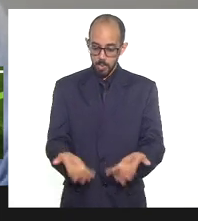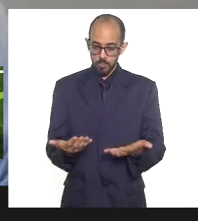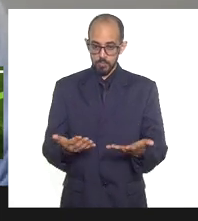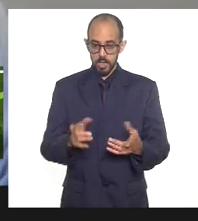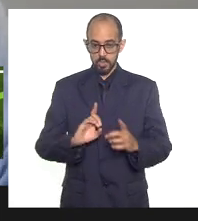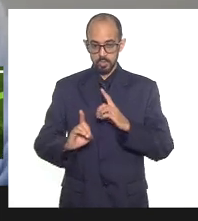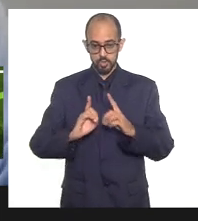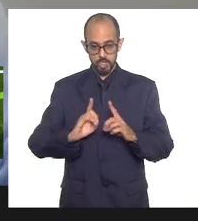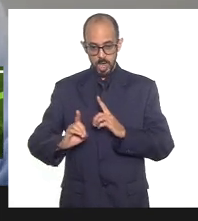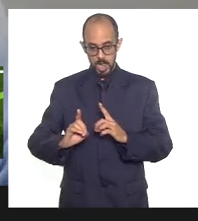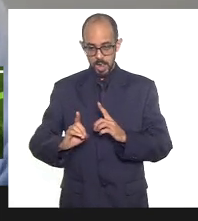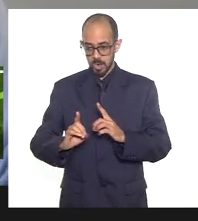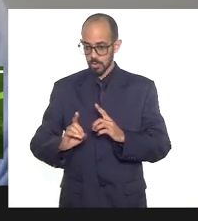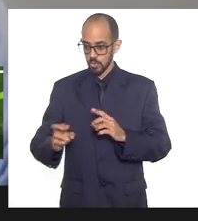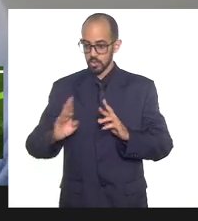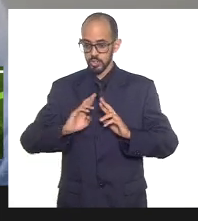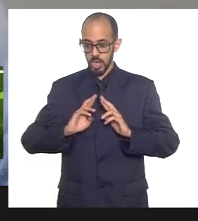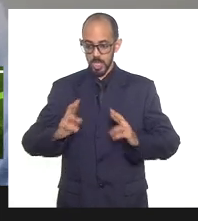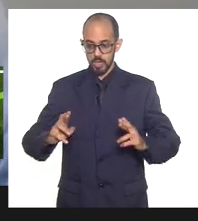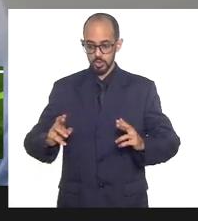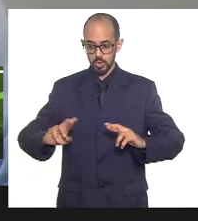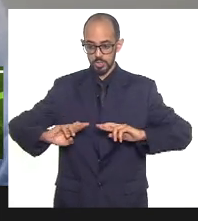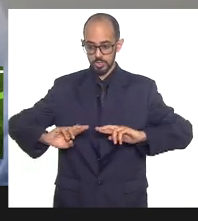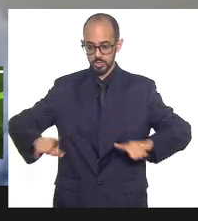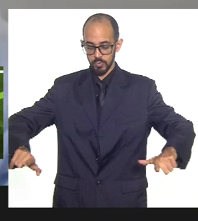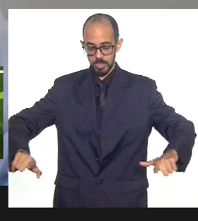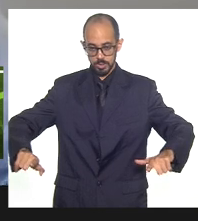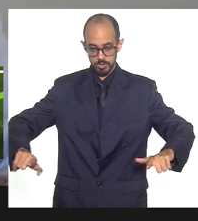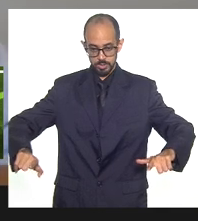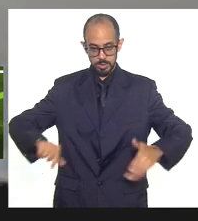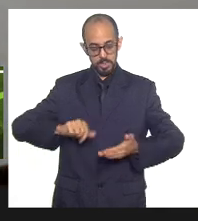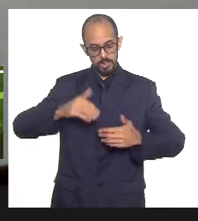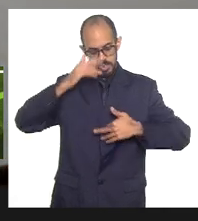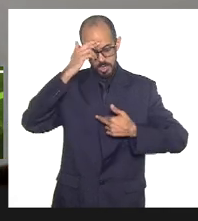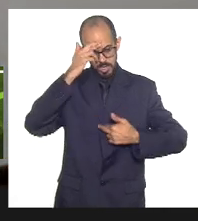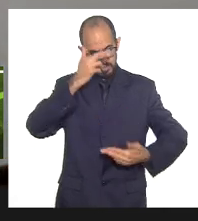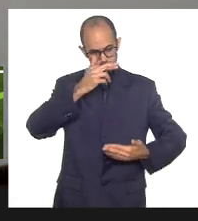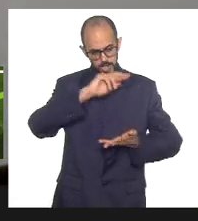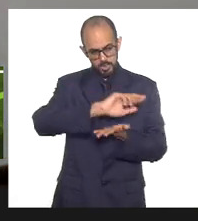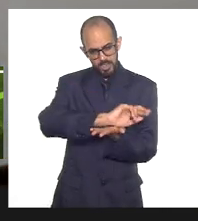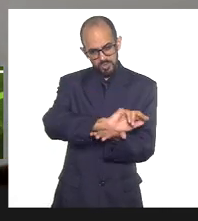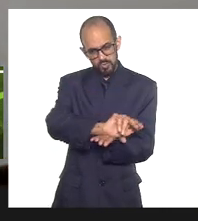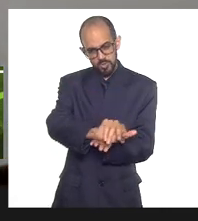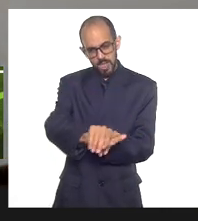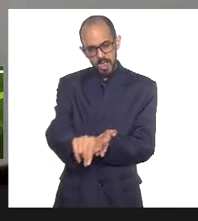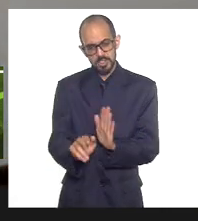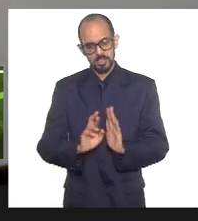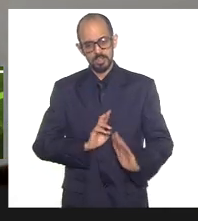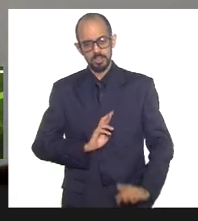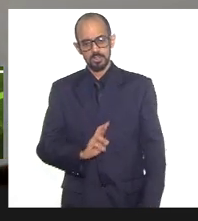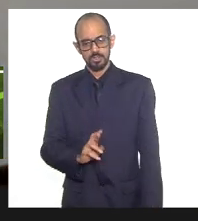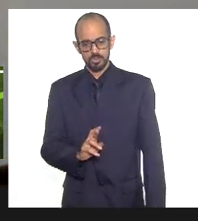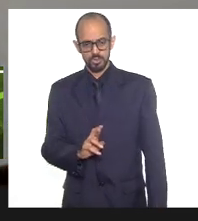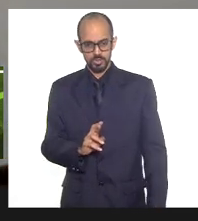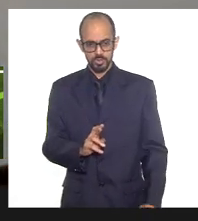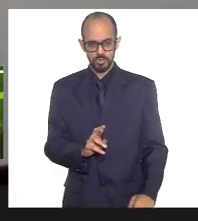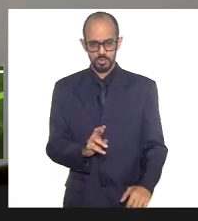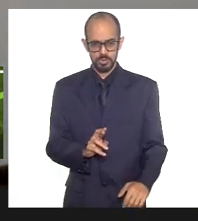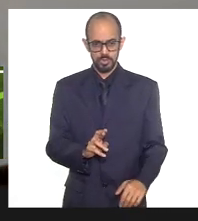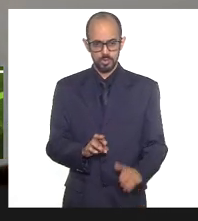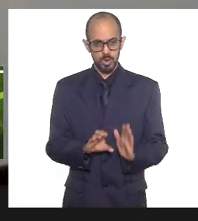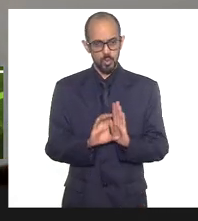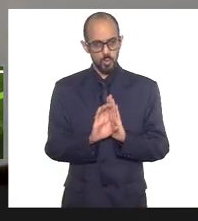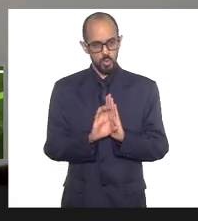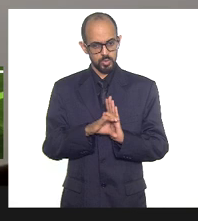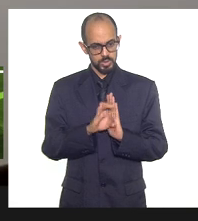interreligioso e o respeito às diferenças e à diversidade religiosa. Esse é um aspecto. A diferença conceitual,